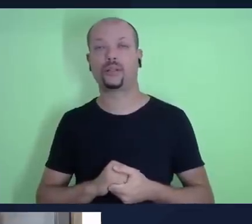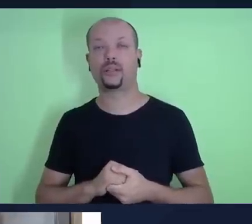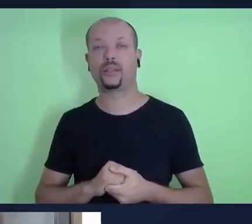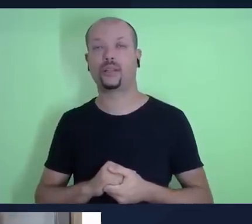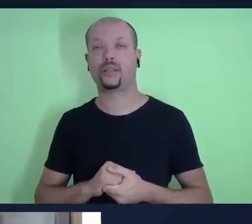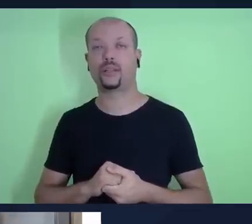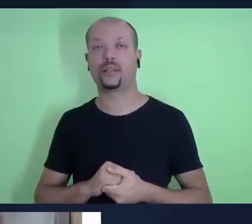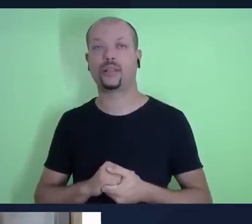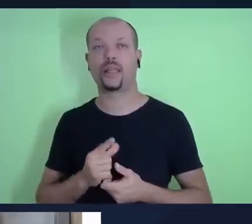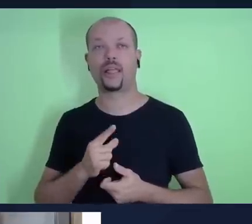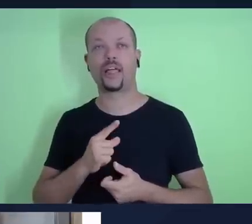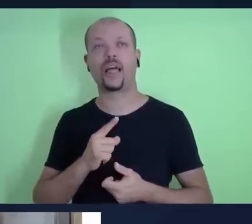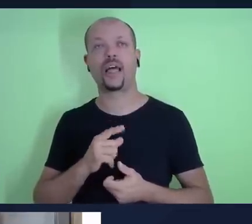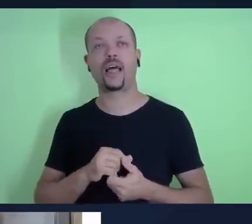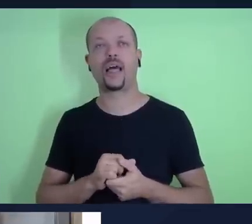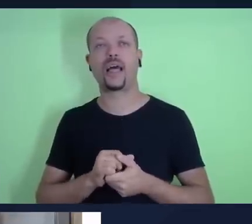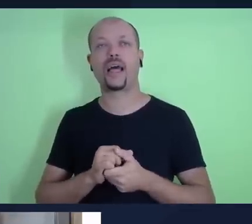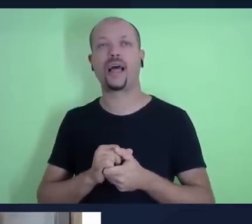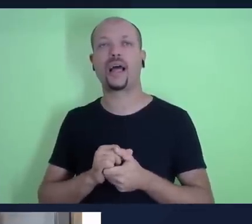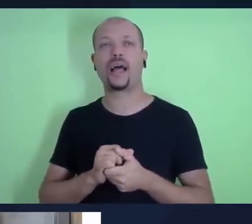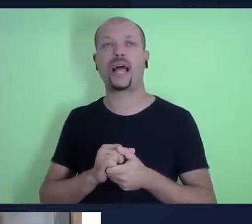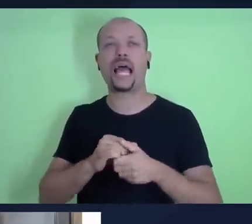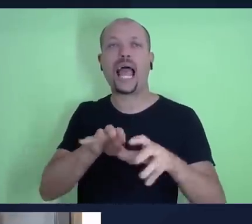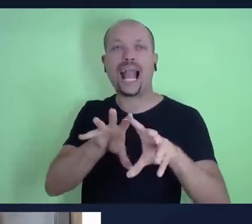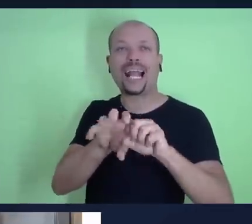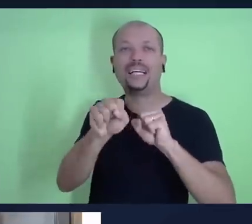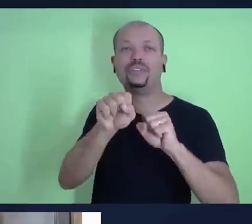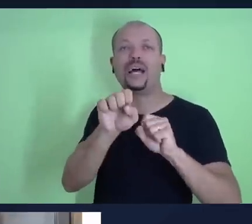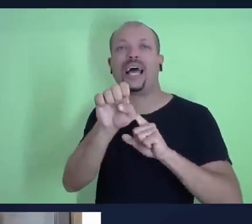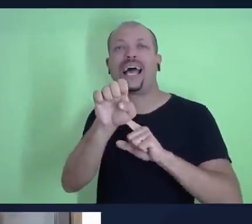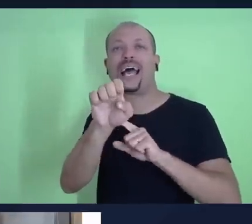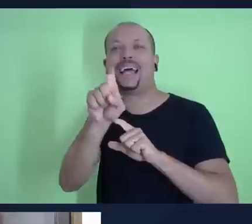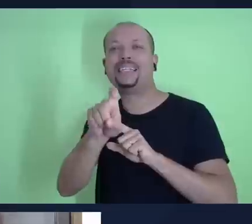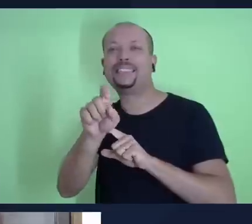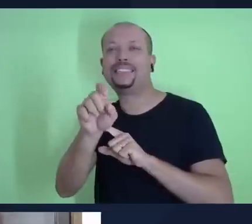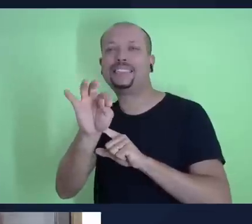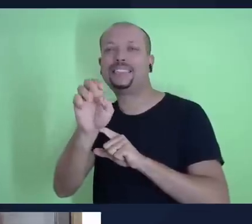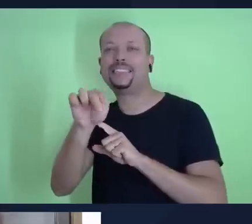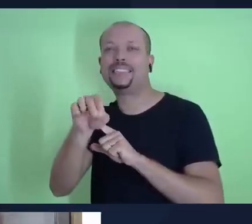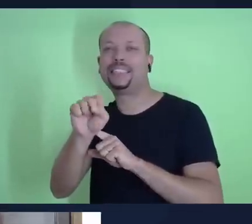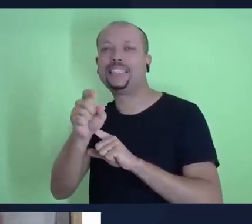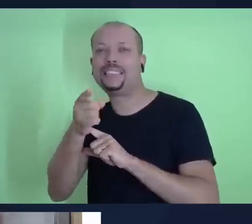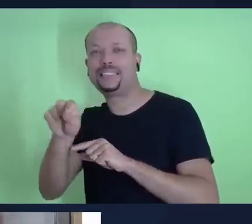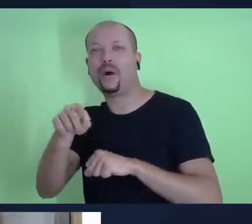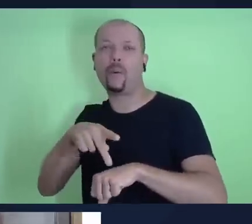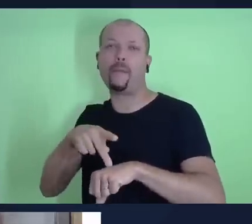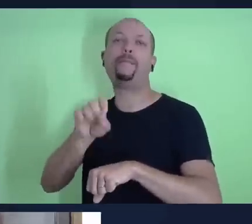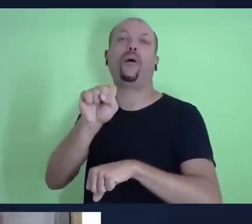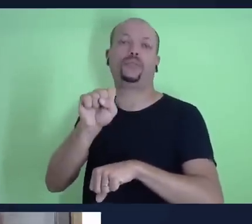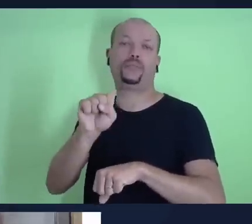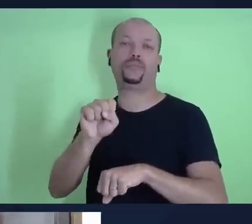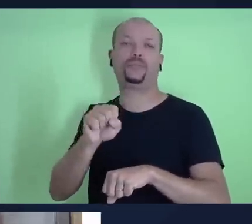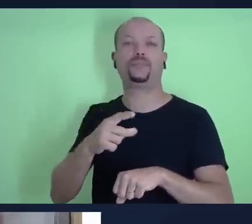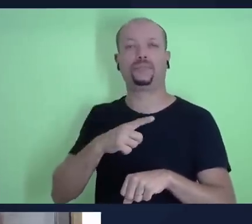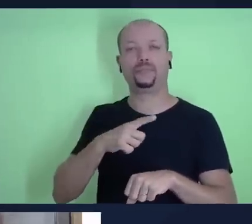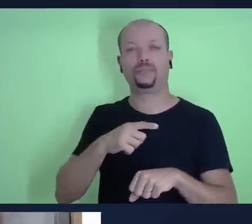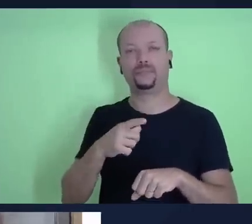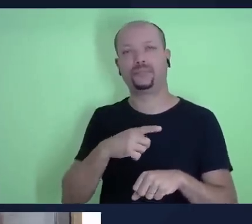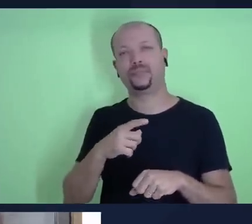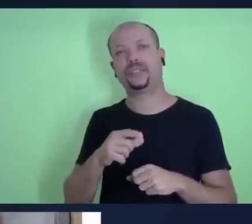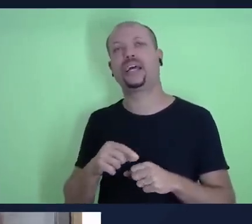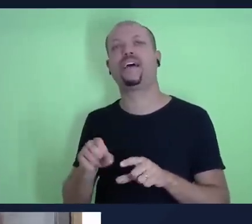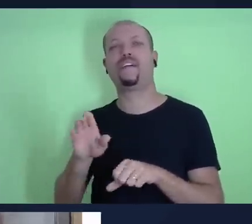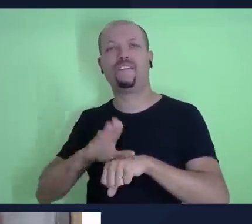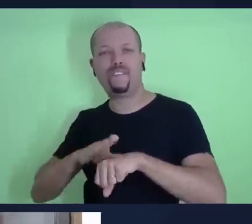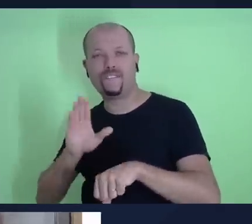como se chama? Atividades de extensão, porque todo aluno, num curso, ele precisa cumprir horas de estágio,